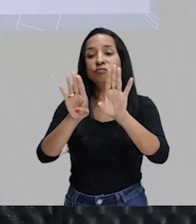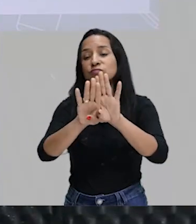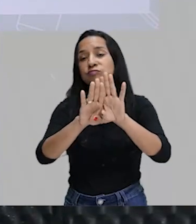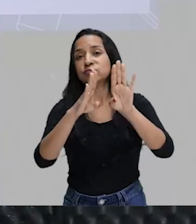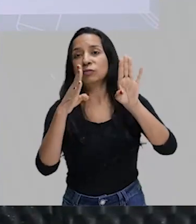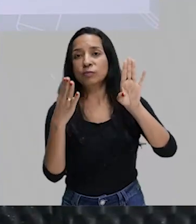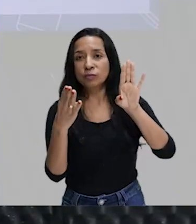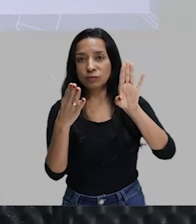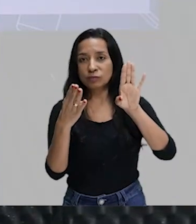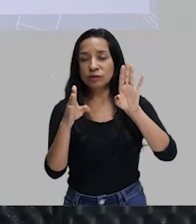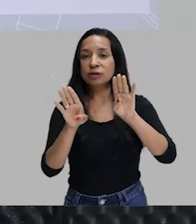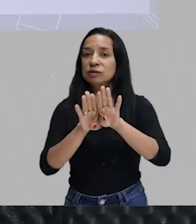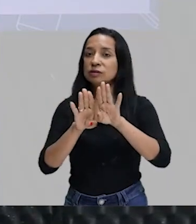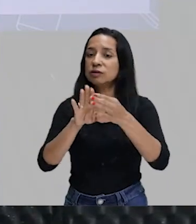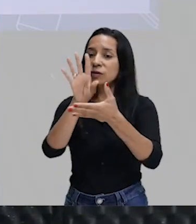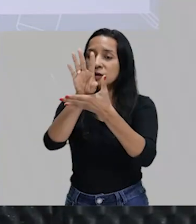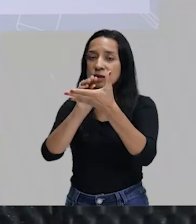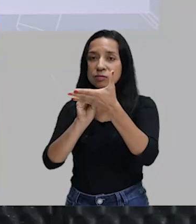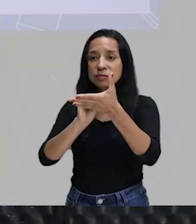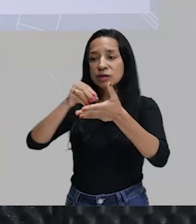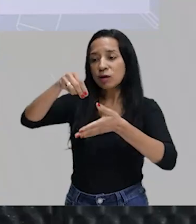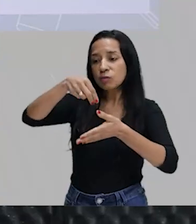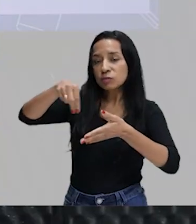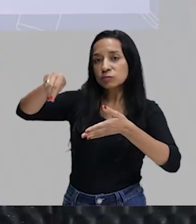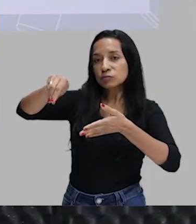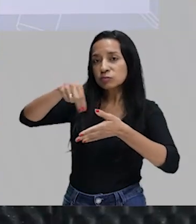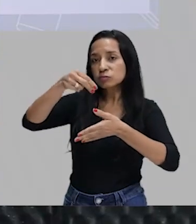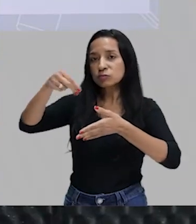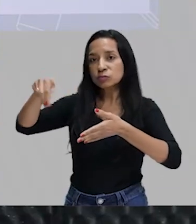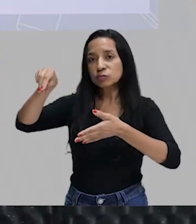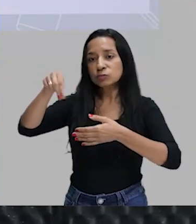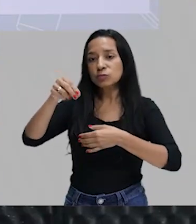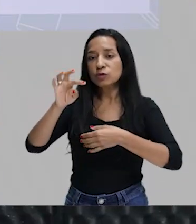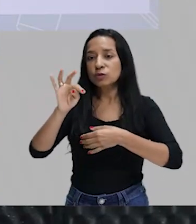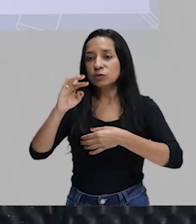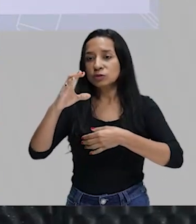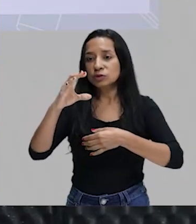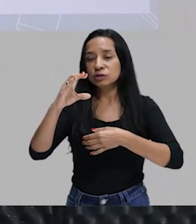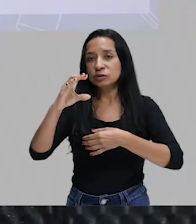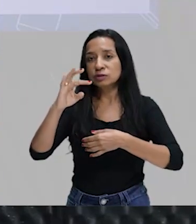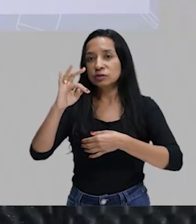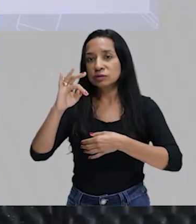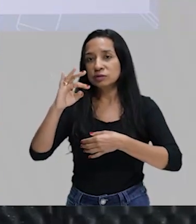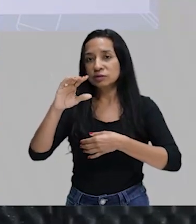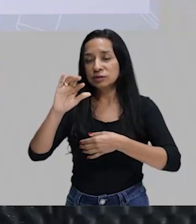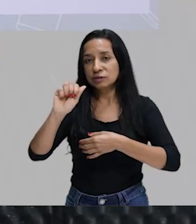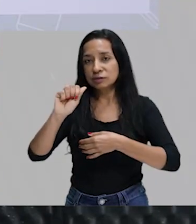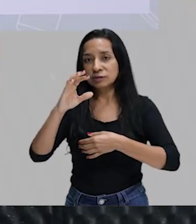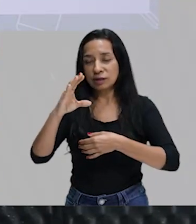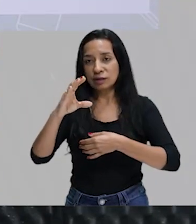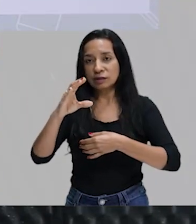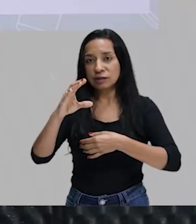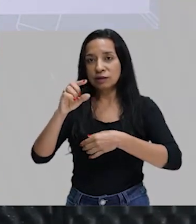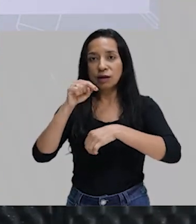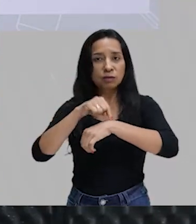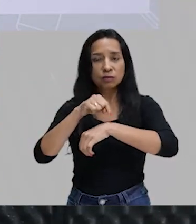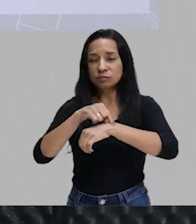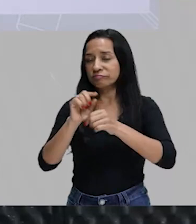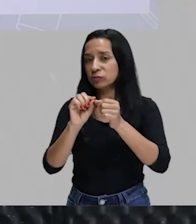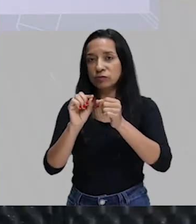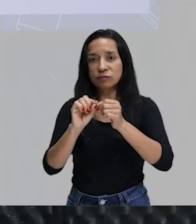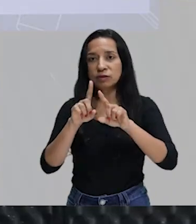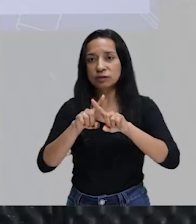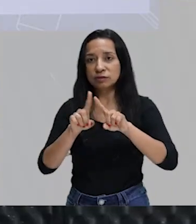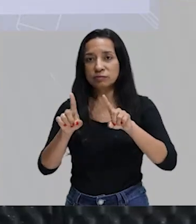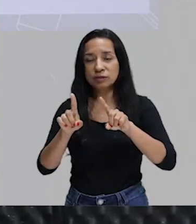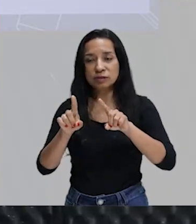barulho que os relógios fazem. Tic-tac, tic-tac. Quase você pode não ver. O meu não faz. Mas eu tenho um que se